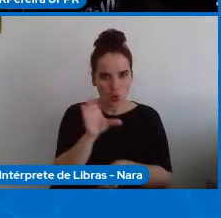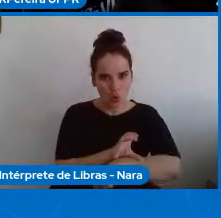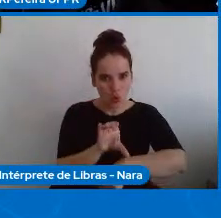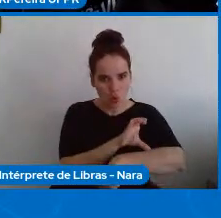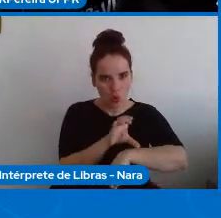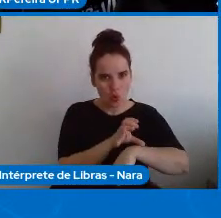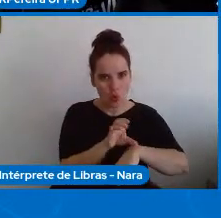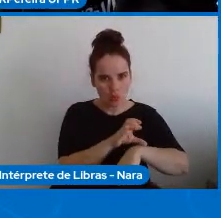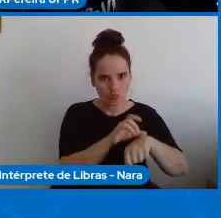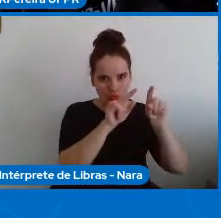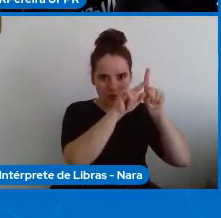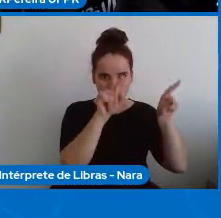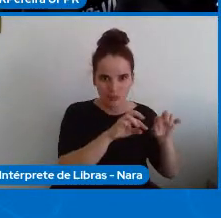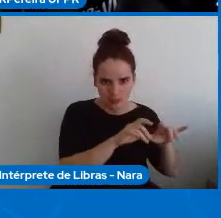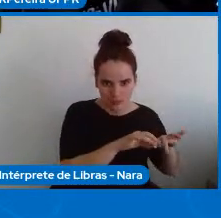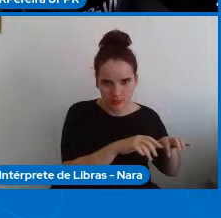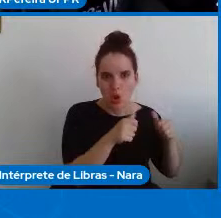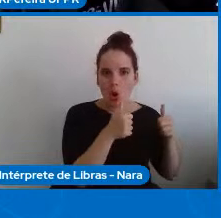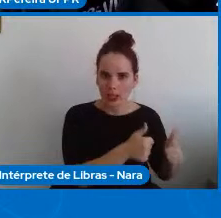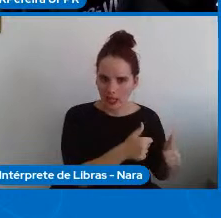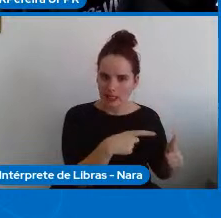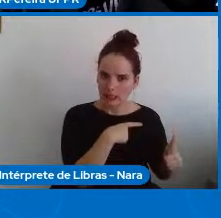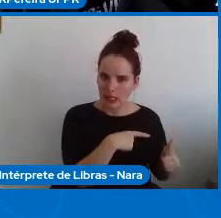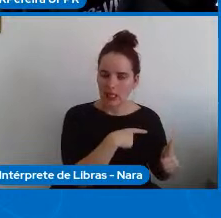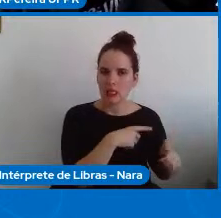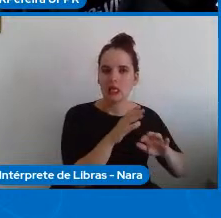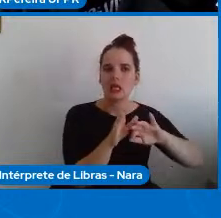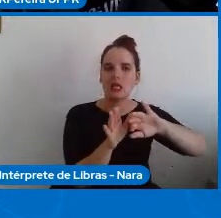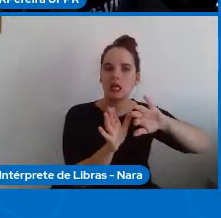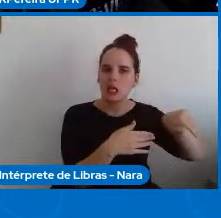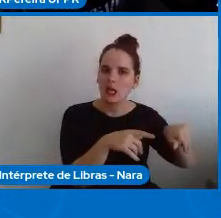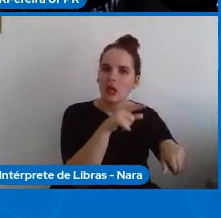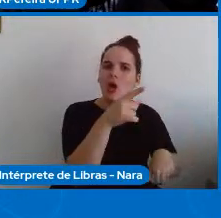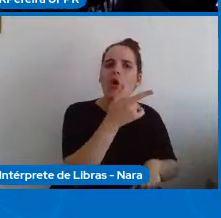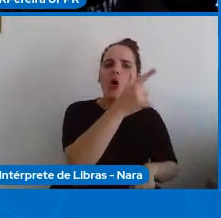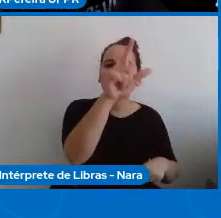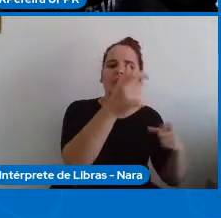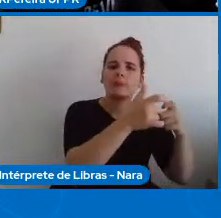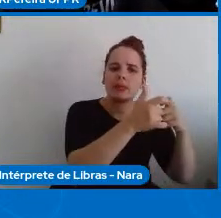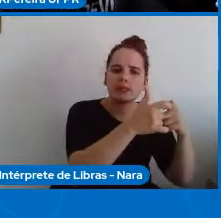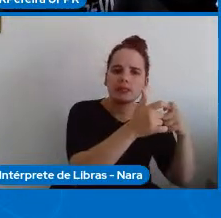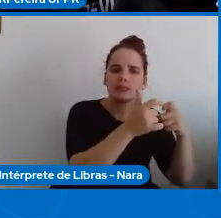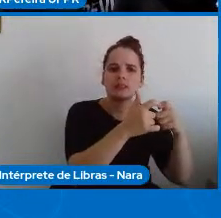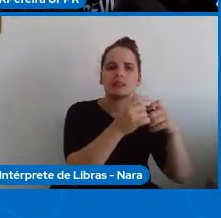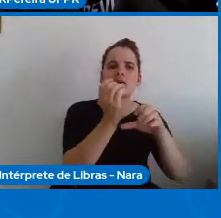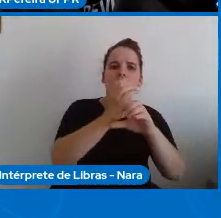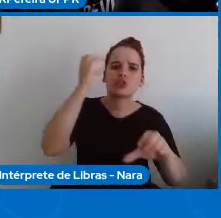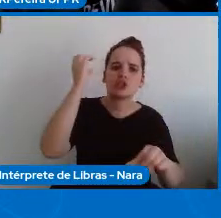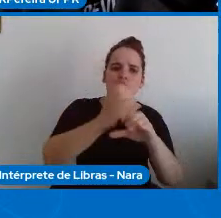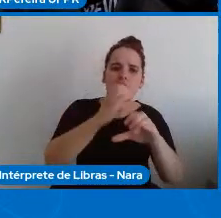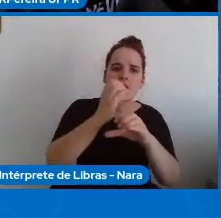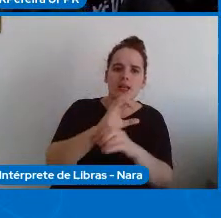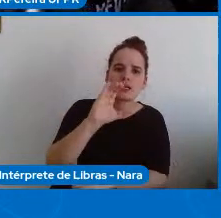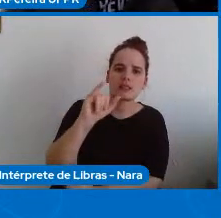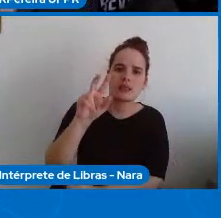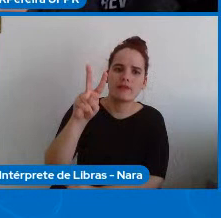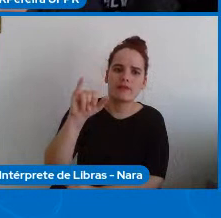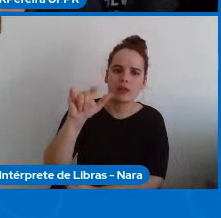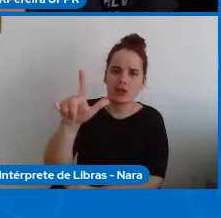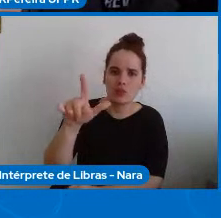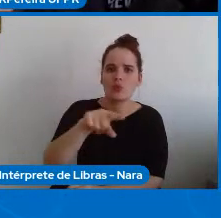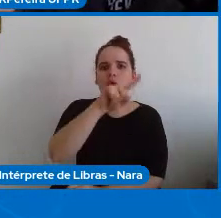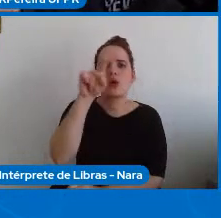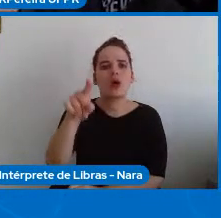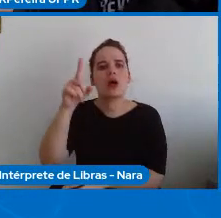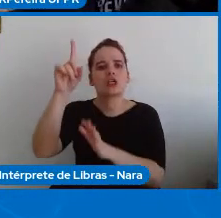clássicos diríamos assim como medicina engenharia civil direito por exemplo na medicina um